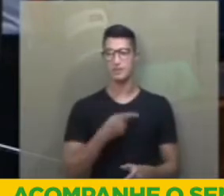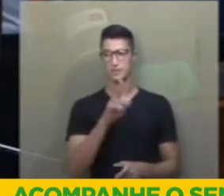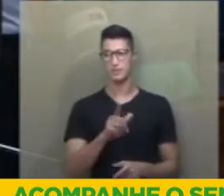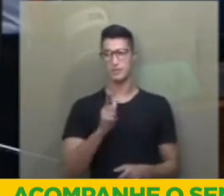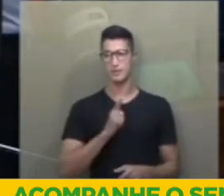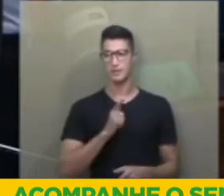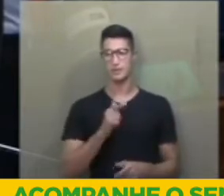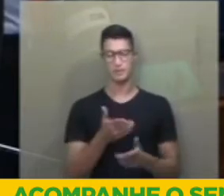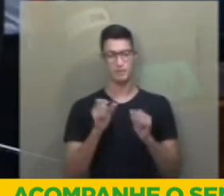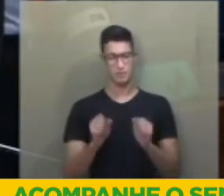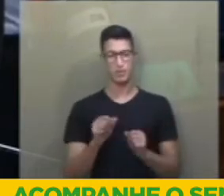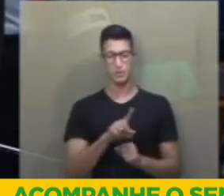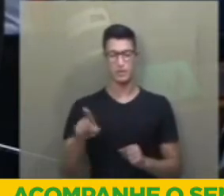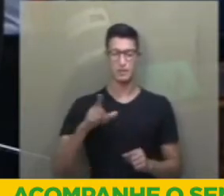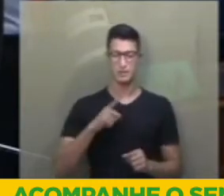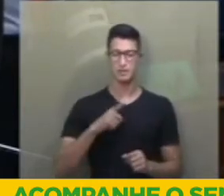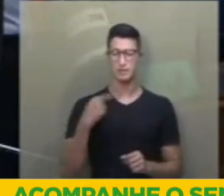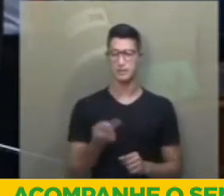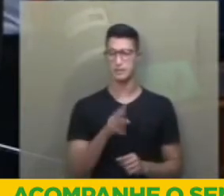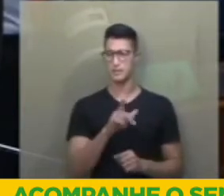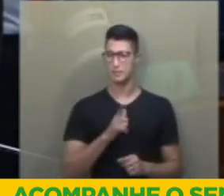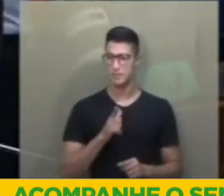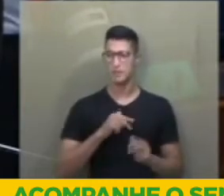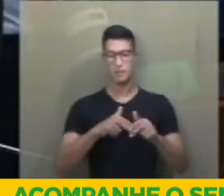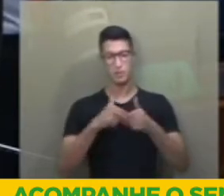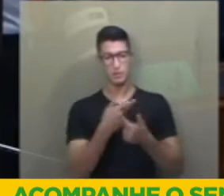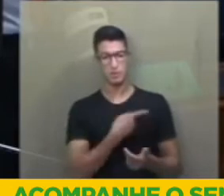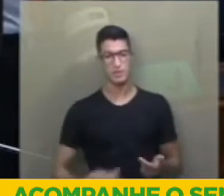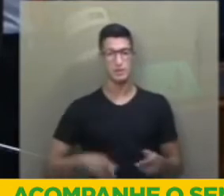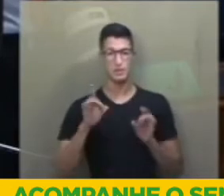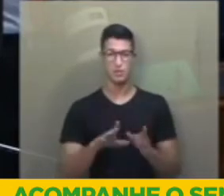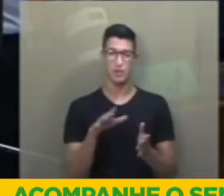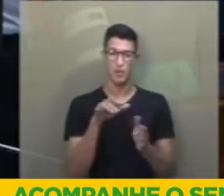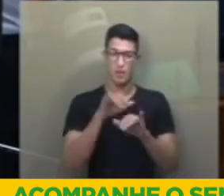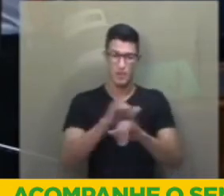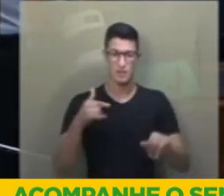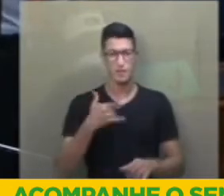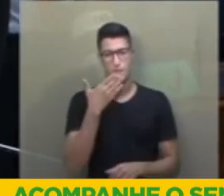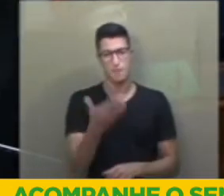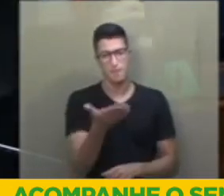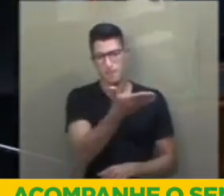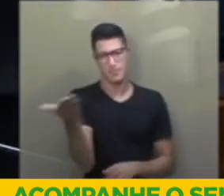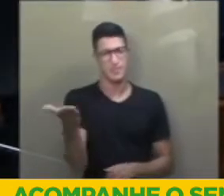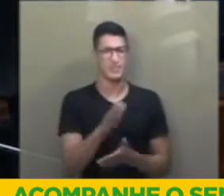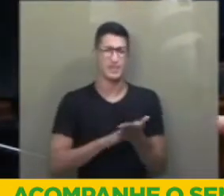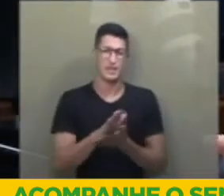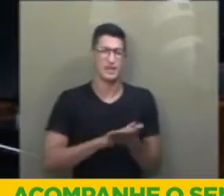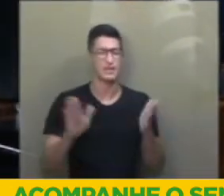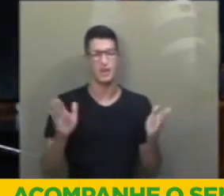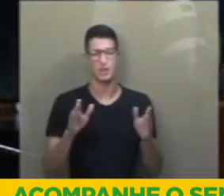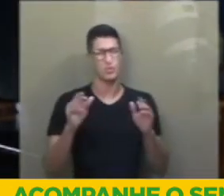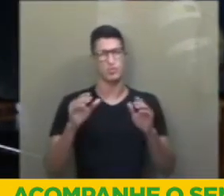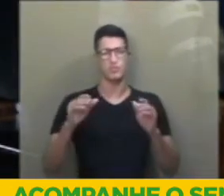se manter no poder a qualquer preço. Por isso, presidente, é apenas para o registro. Não estou solicitando de vossa excelência nenhuma